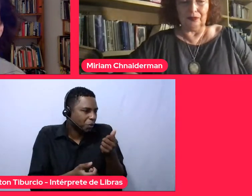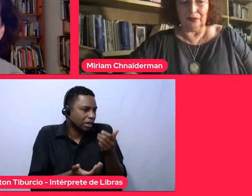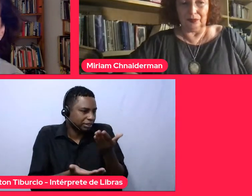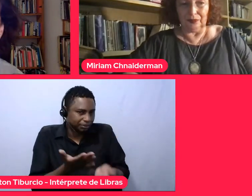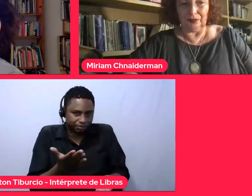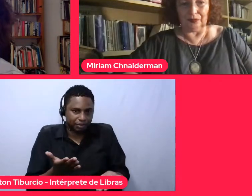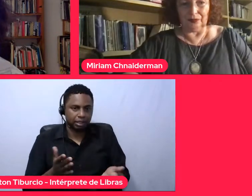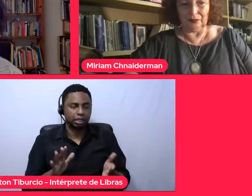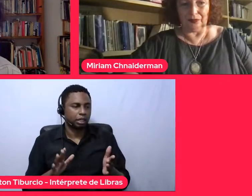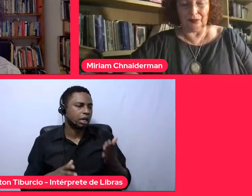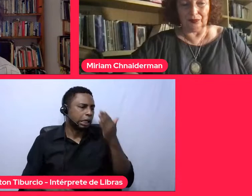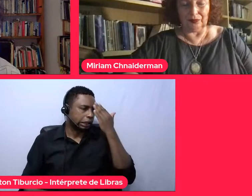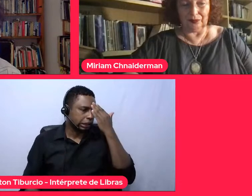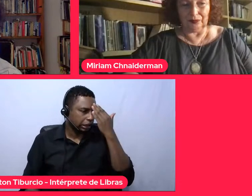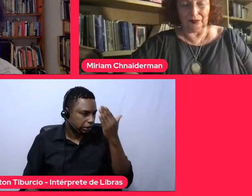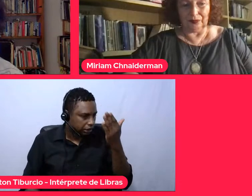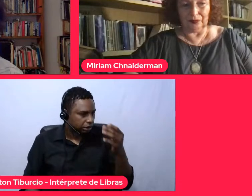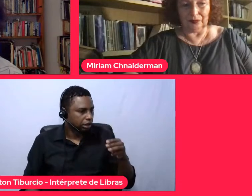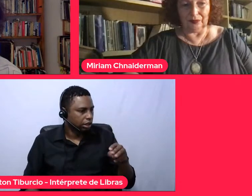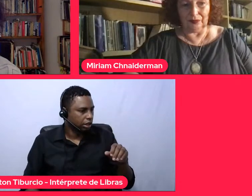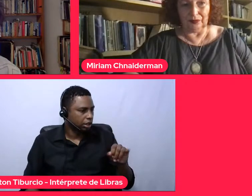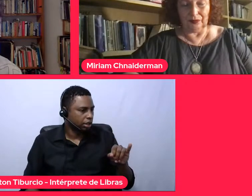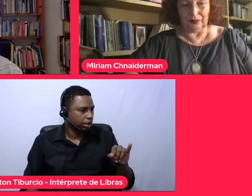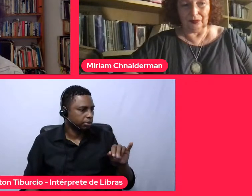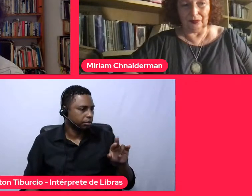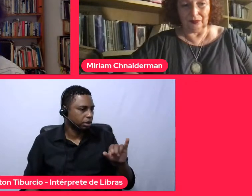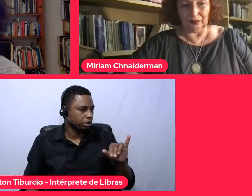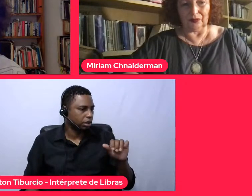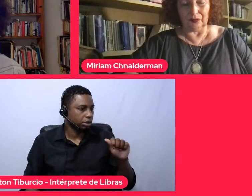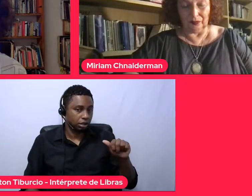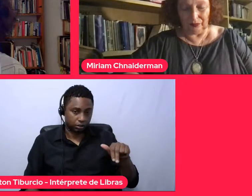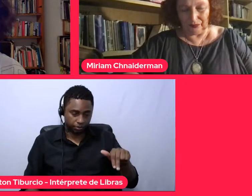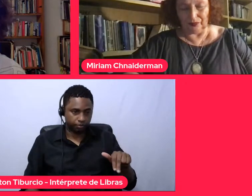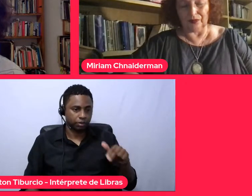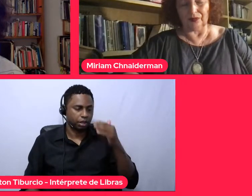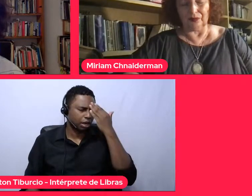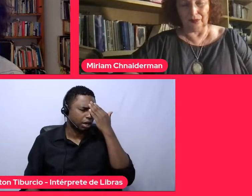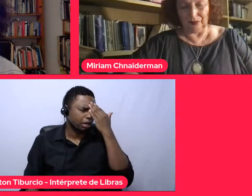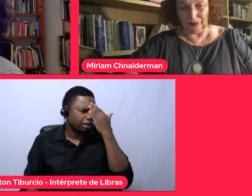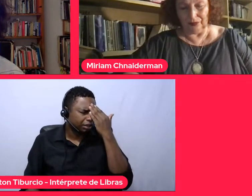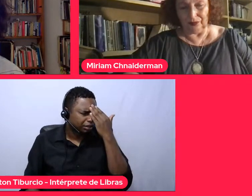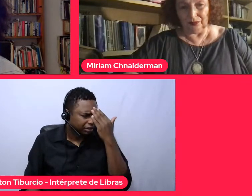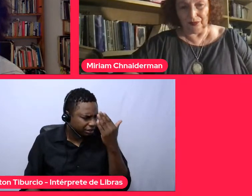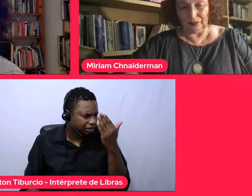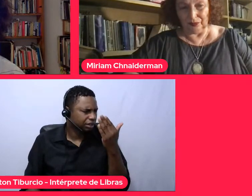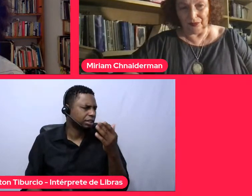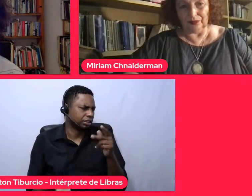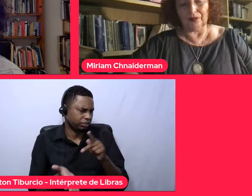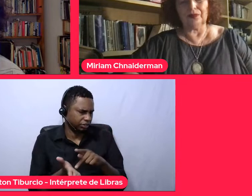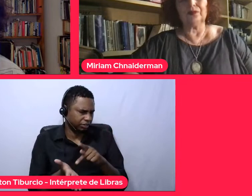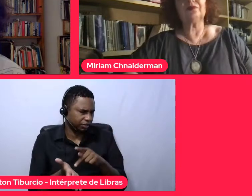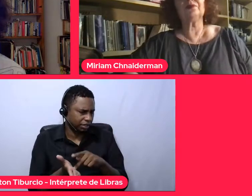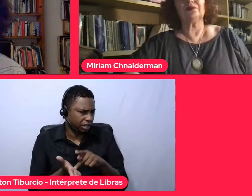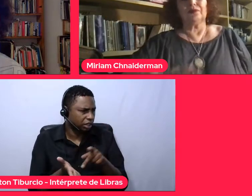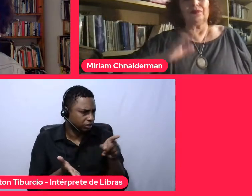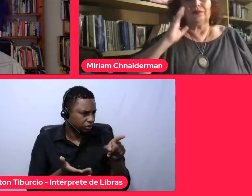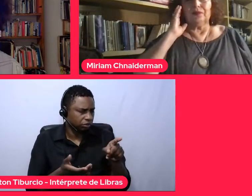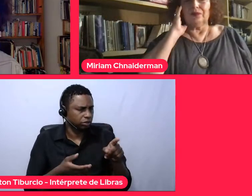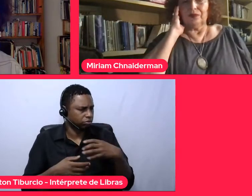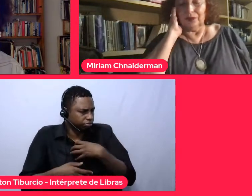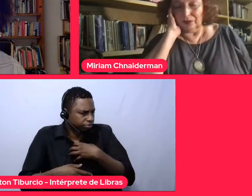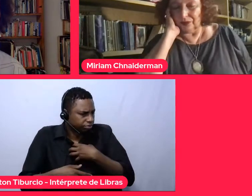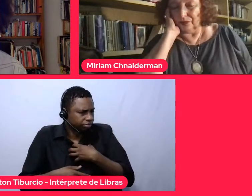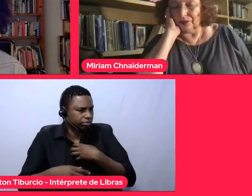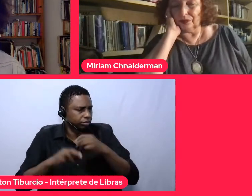enormemente, Miriam, a tua disponibilidade, agradecer demais, mesmo, a tua leitura do museu